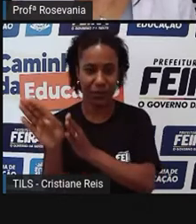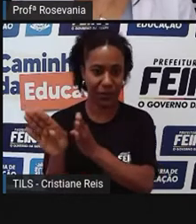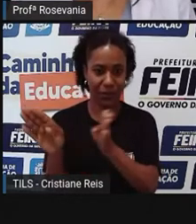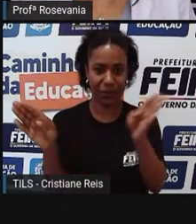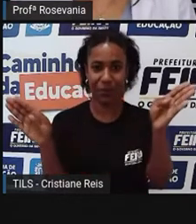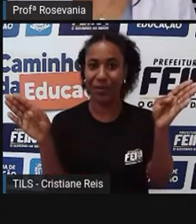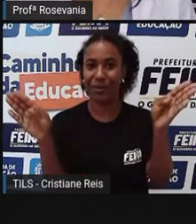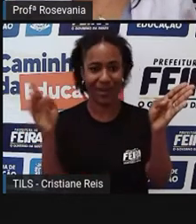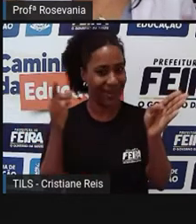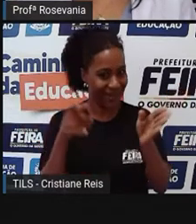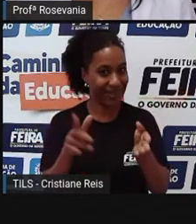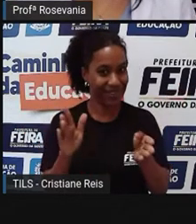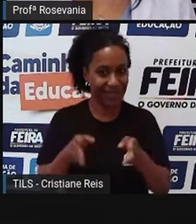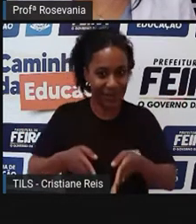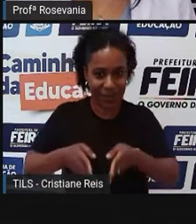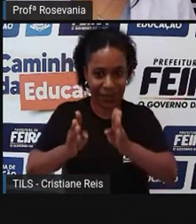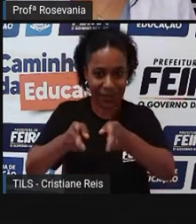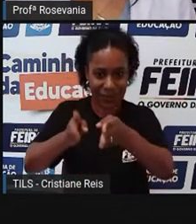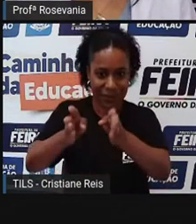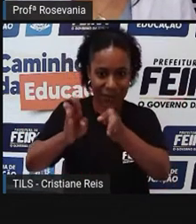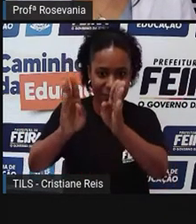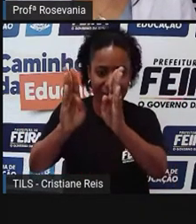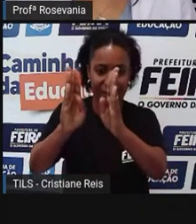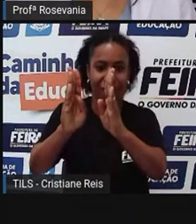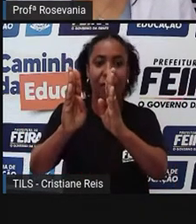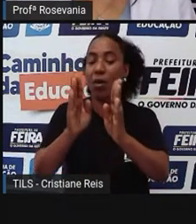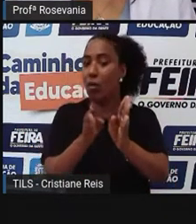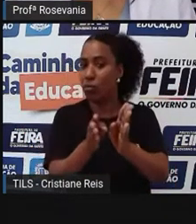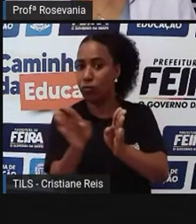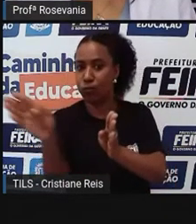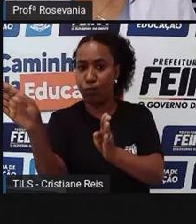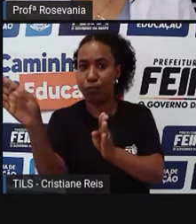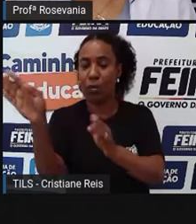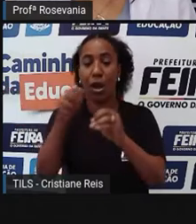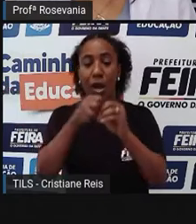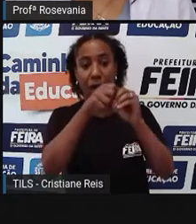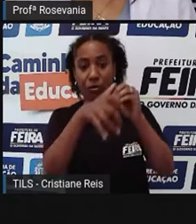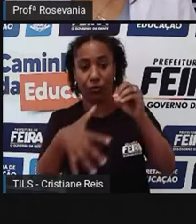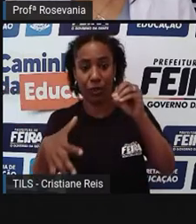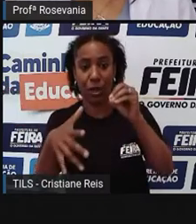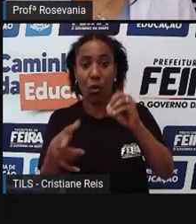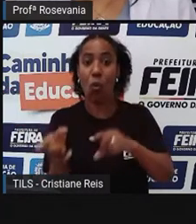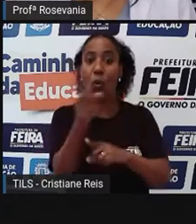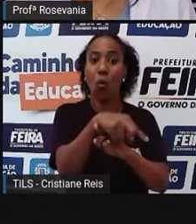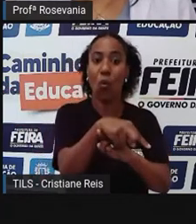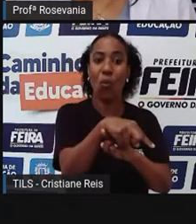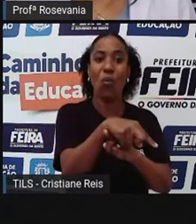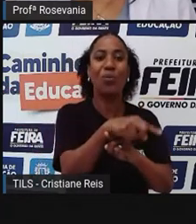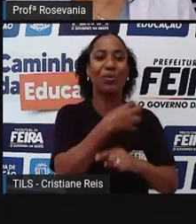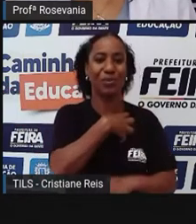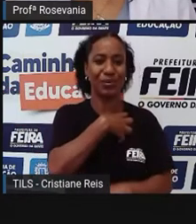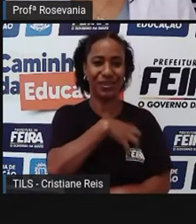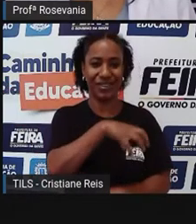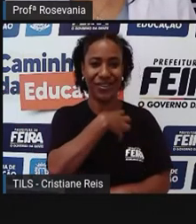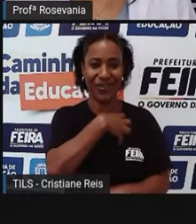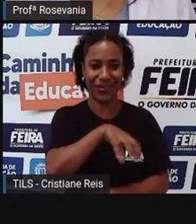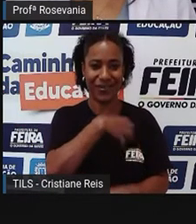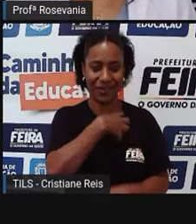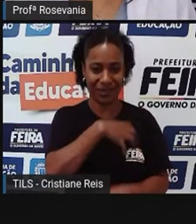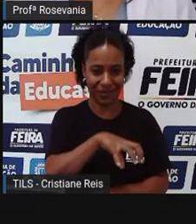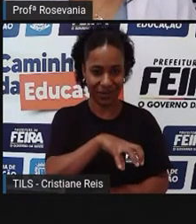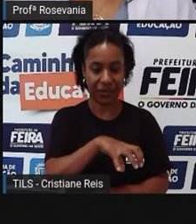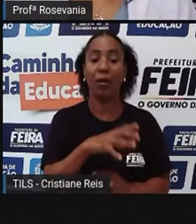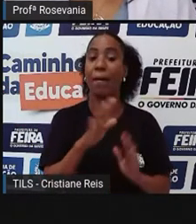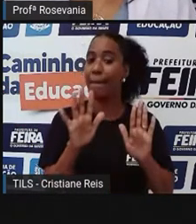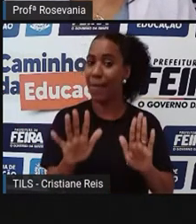no caminho de Salvador, no caminho de Cachoeira. Hoje, não. Hoje, a nossa cidade, ela desenvolve muito de vento em